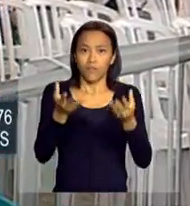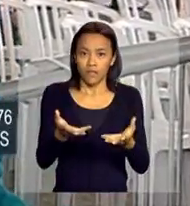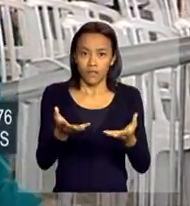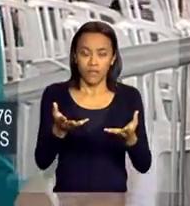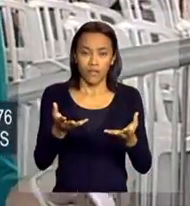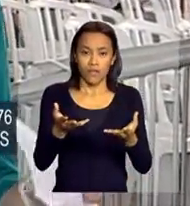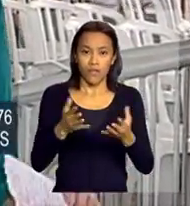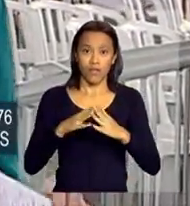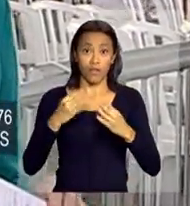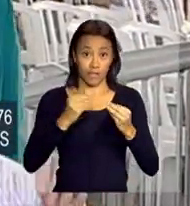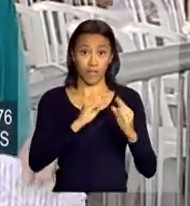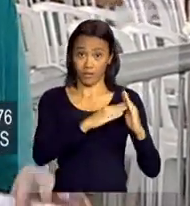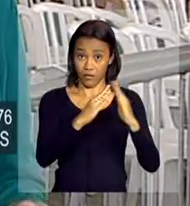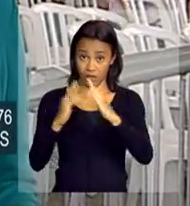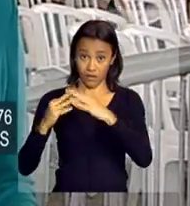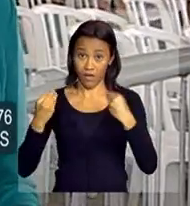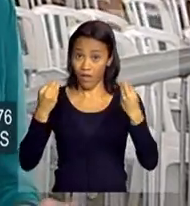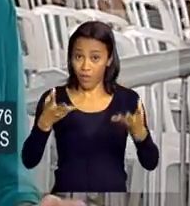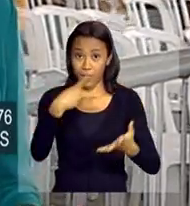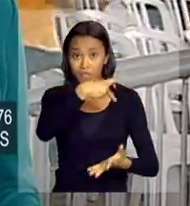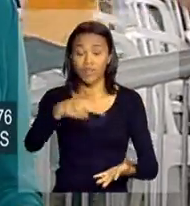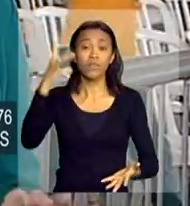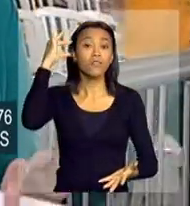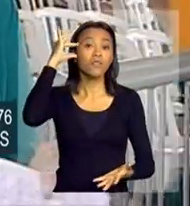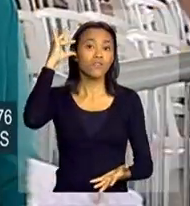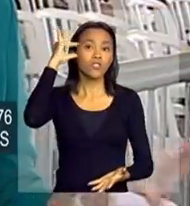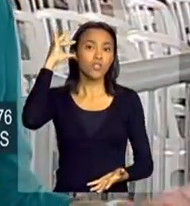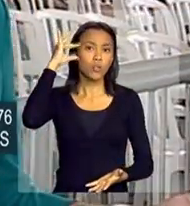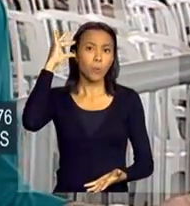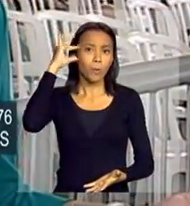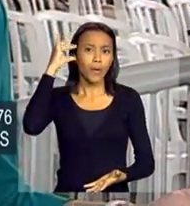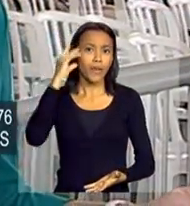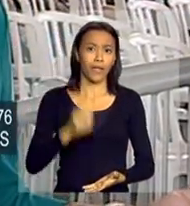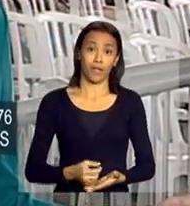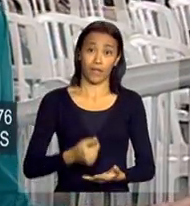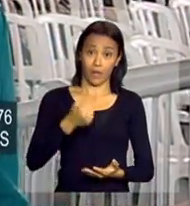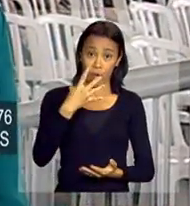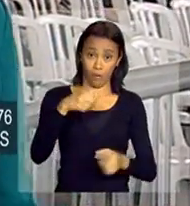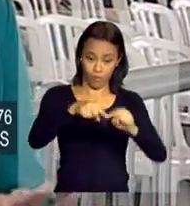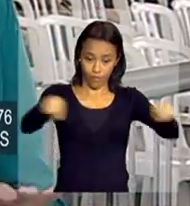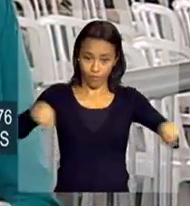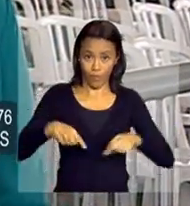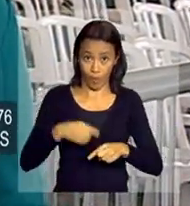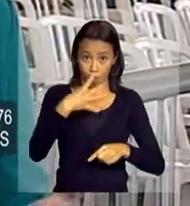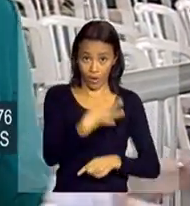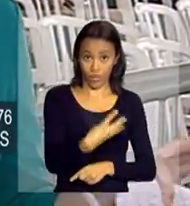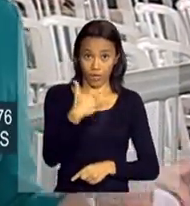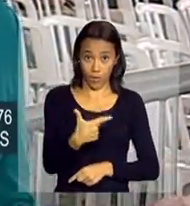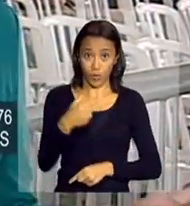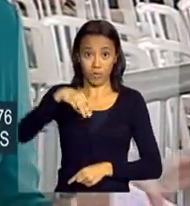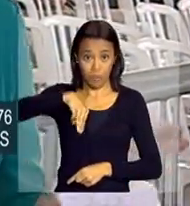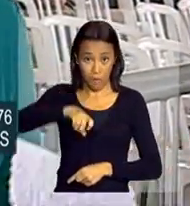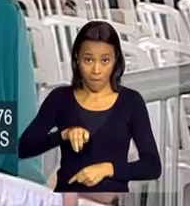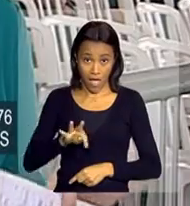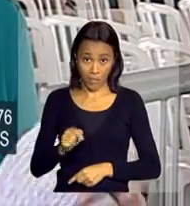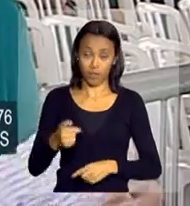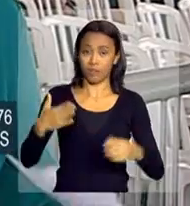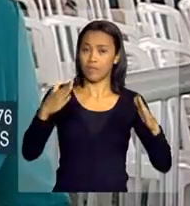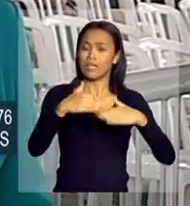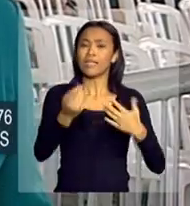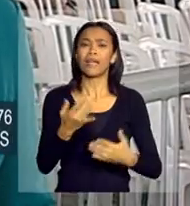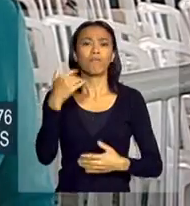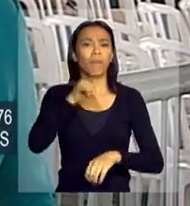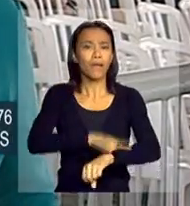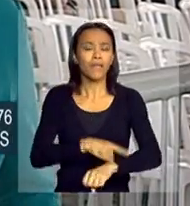apartamentos que vão ser entregues pela presidenta Dilma Rousseff tem 42 metros quadrados, dois quartos, sala, cozinha,